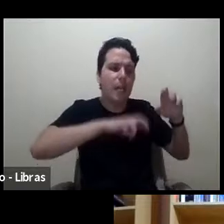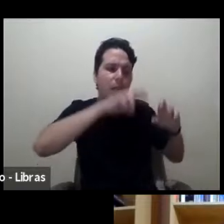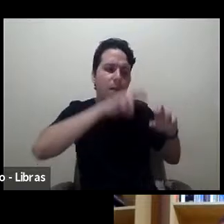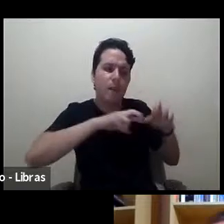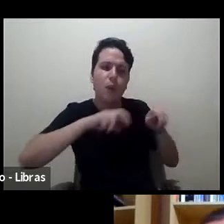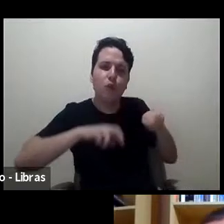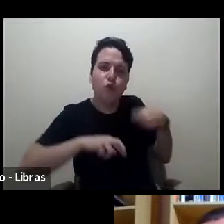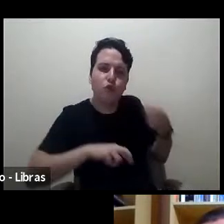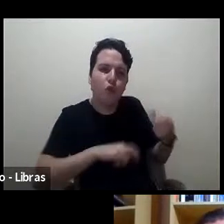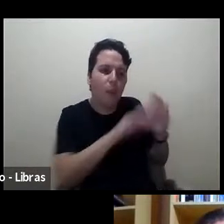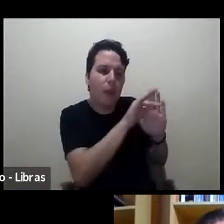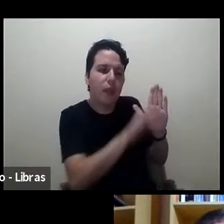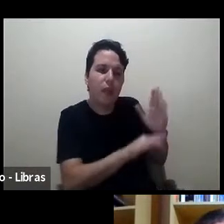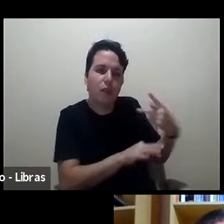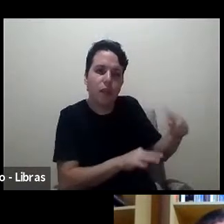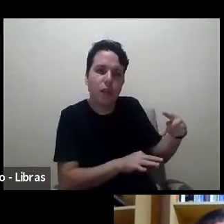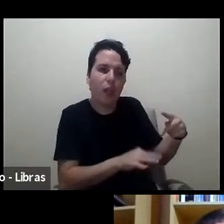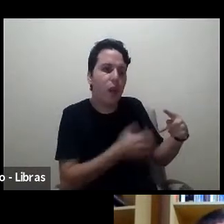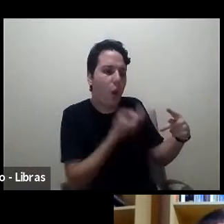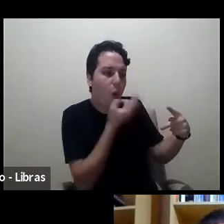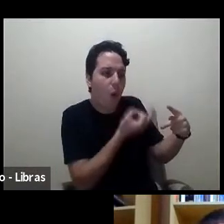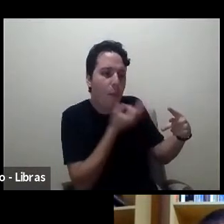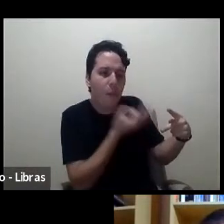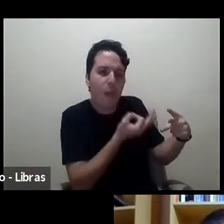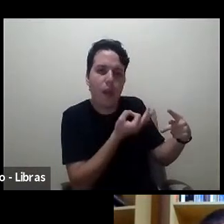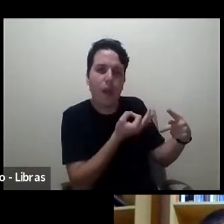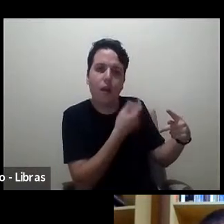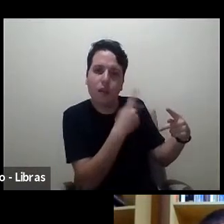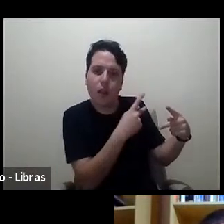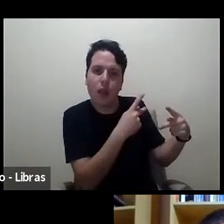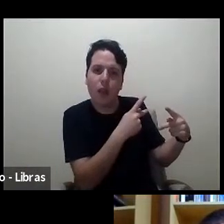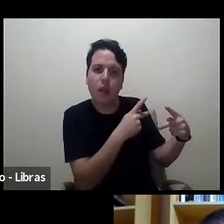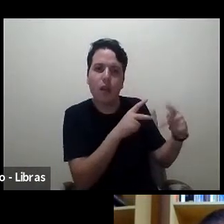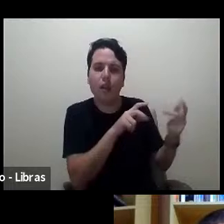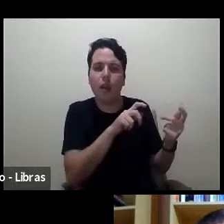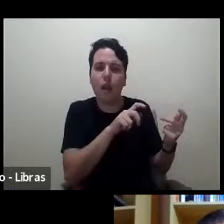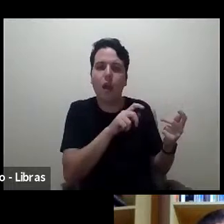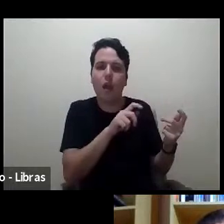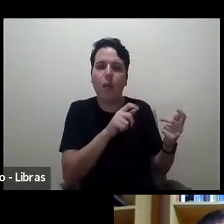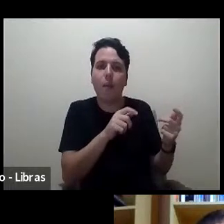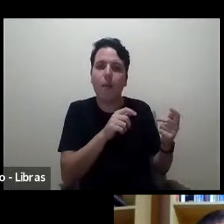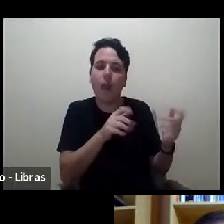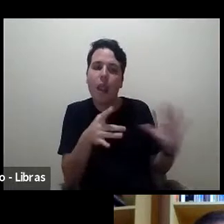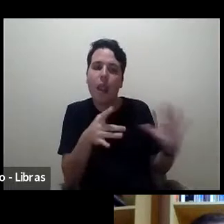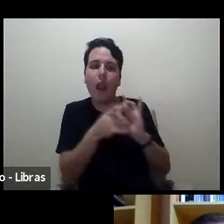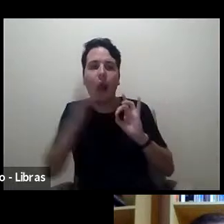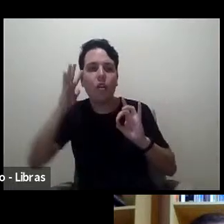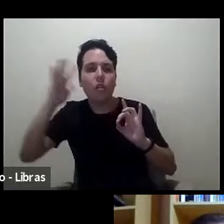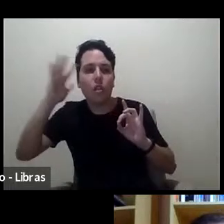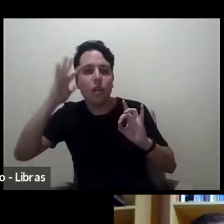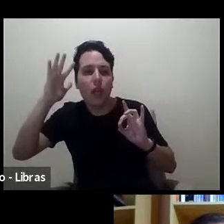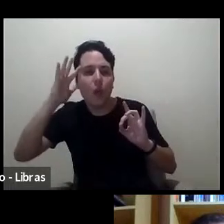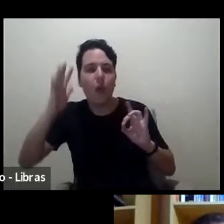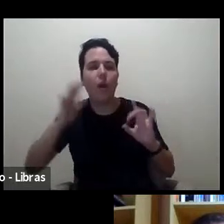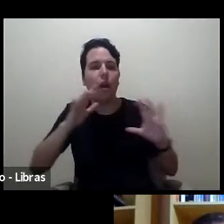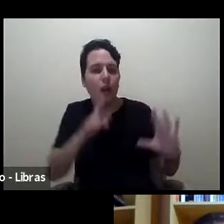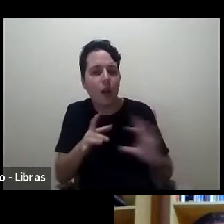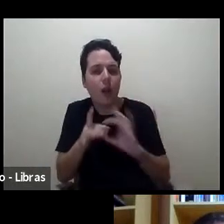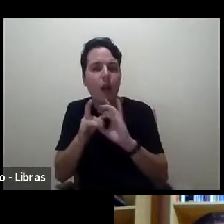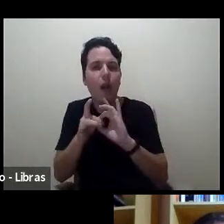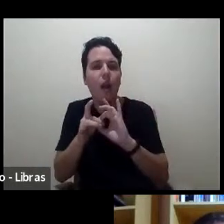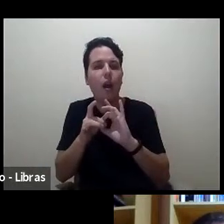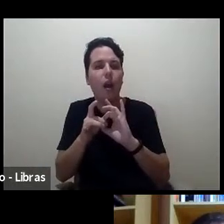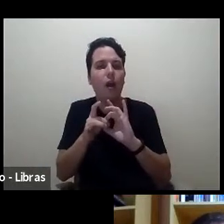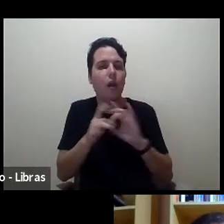retomando alguns desses argumentos, atualizando uma série de discussões, trazendo aquelas ferramentas